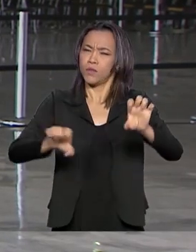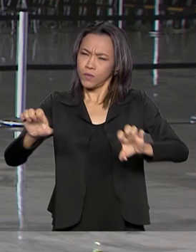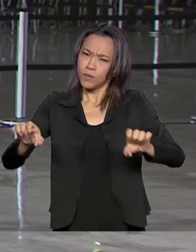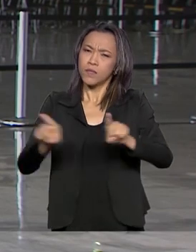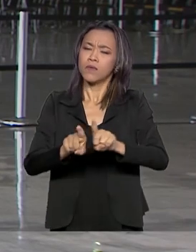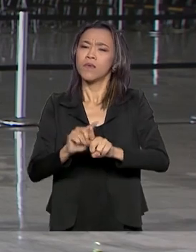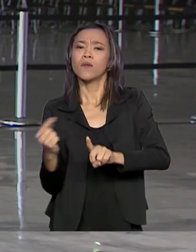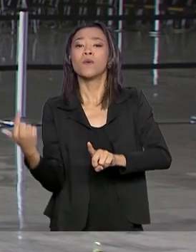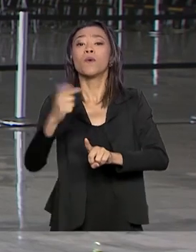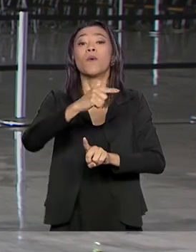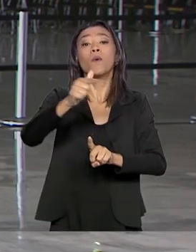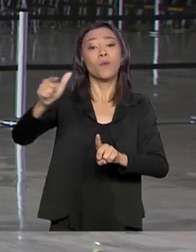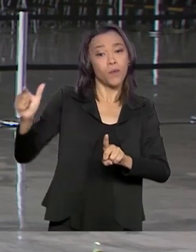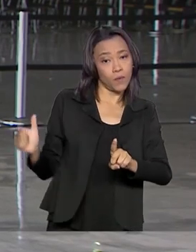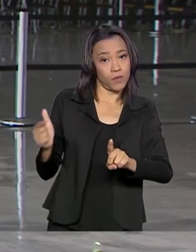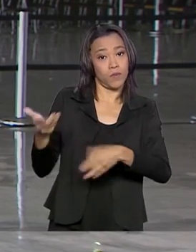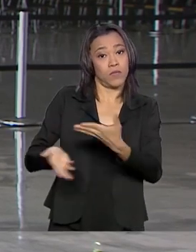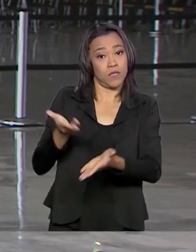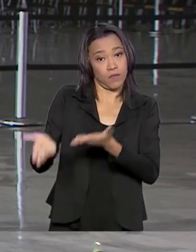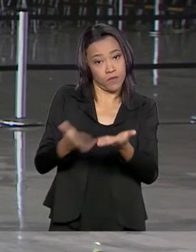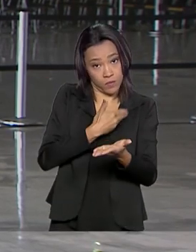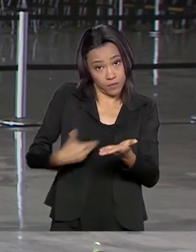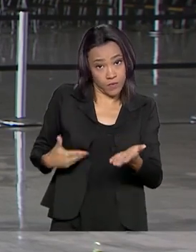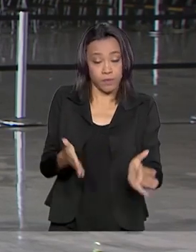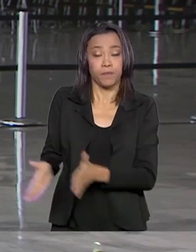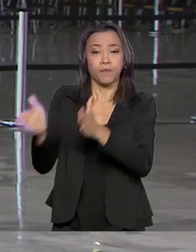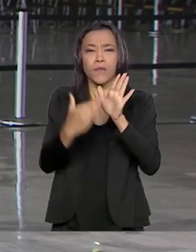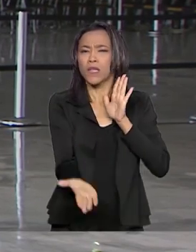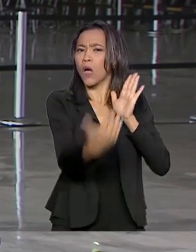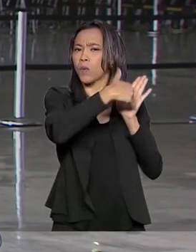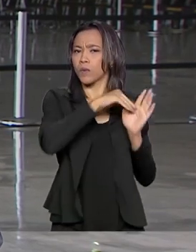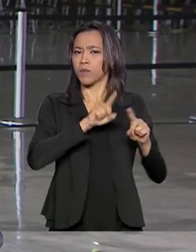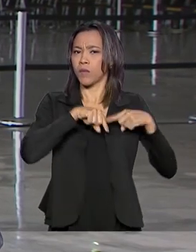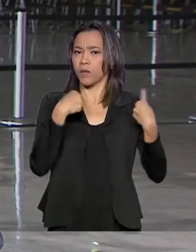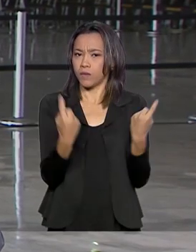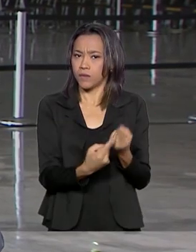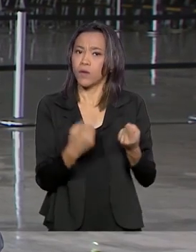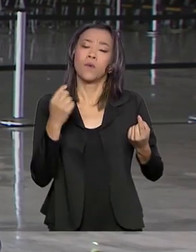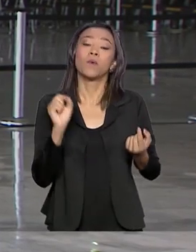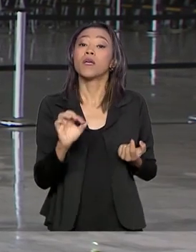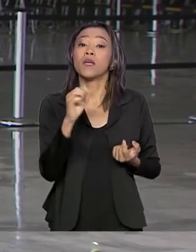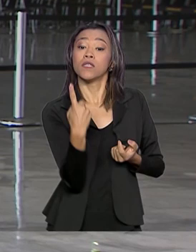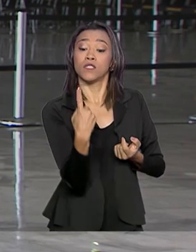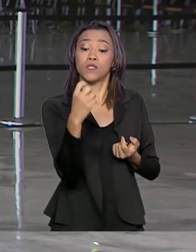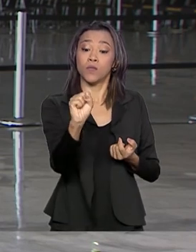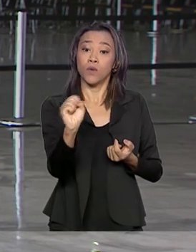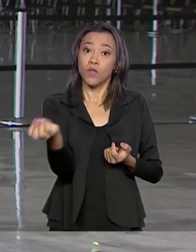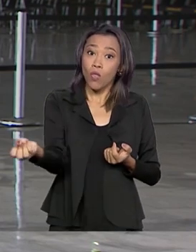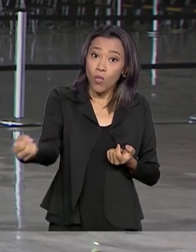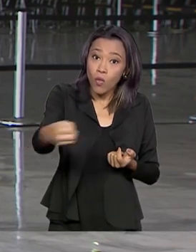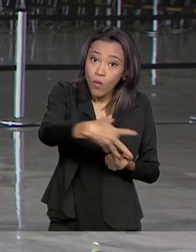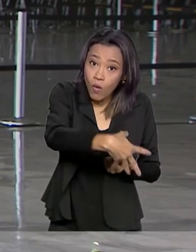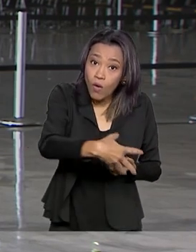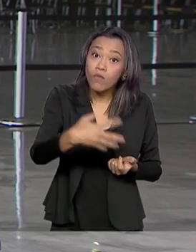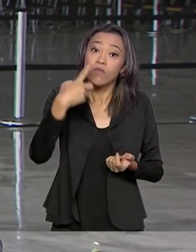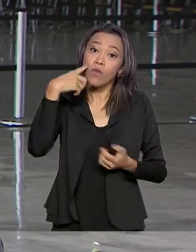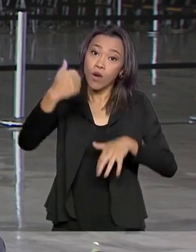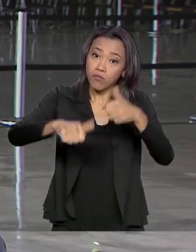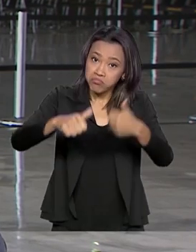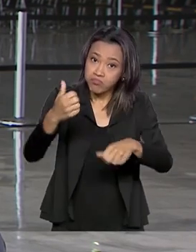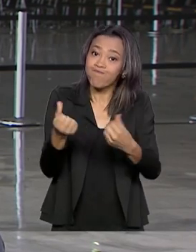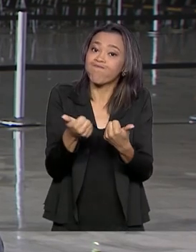serviços públicos no país. Na última reunião, foram qualificadas 18 novas iniciativas. Estão previstos